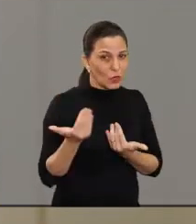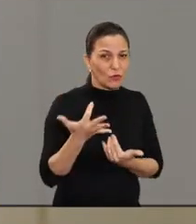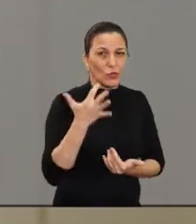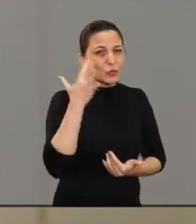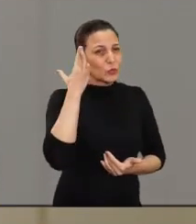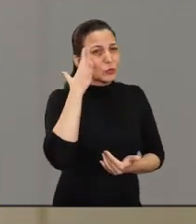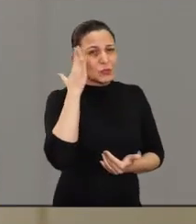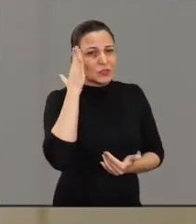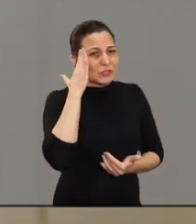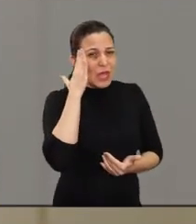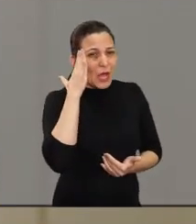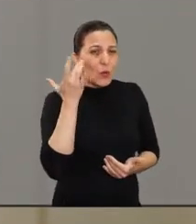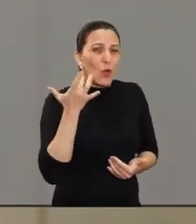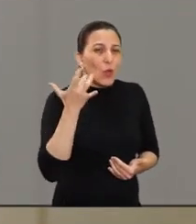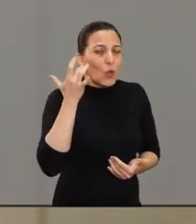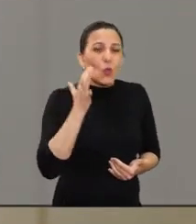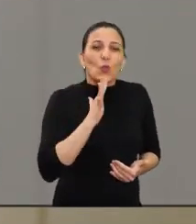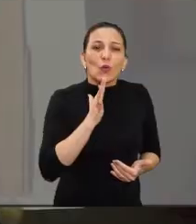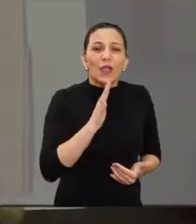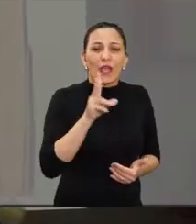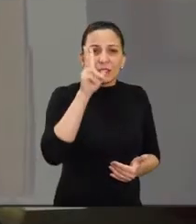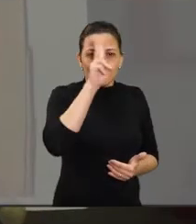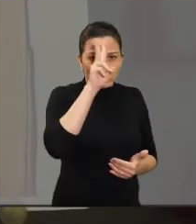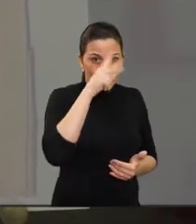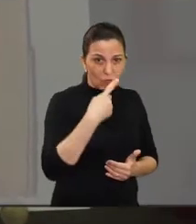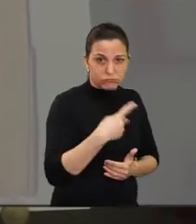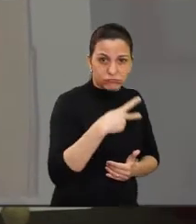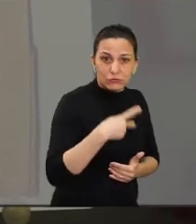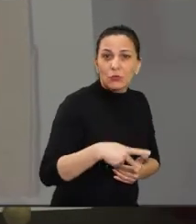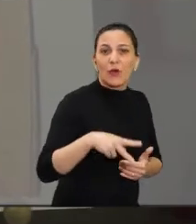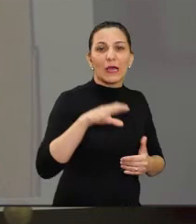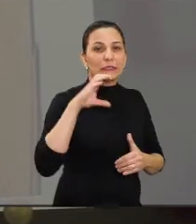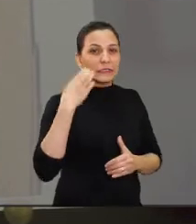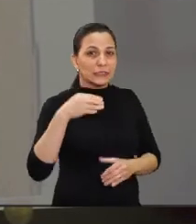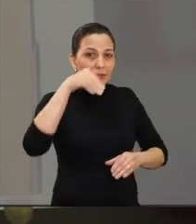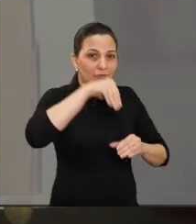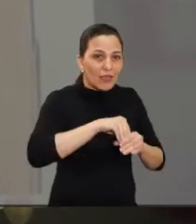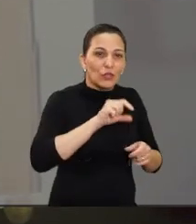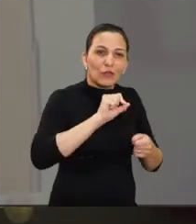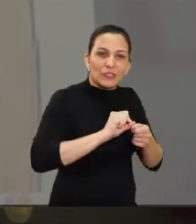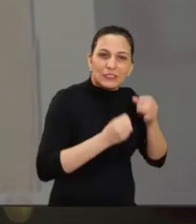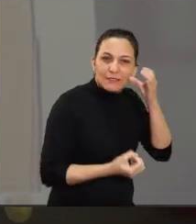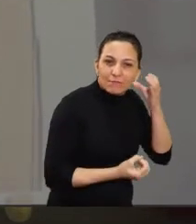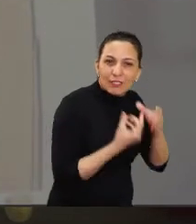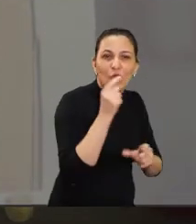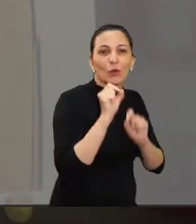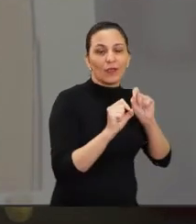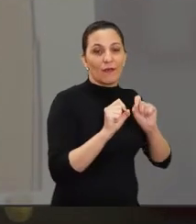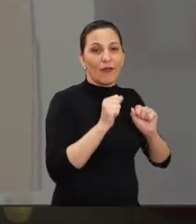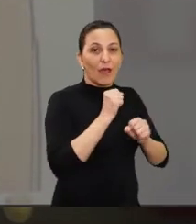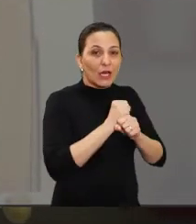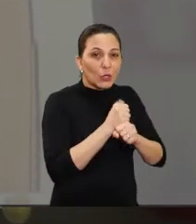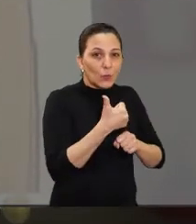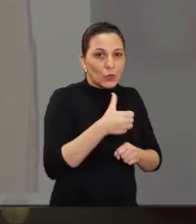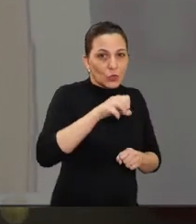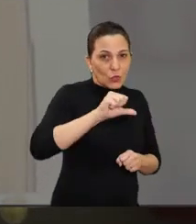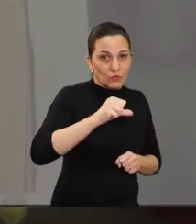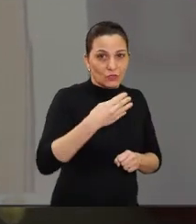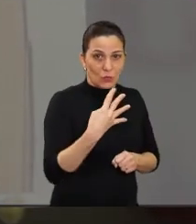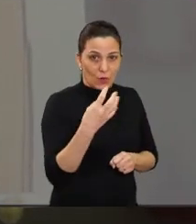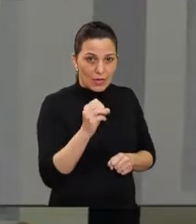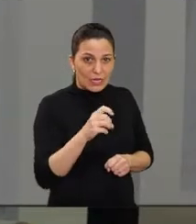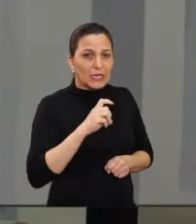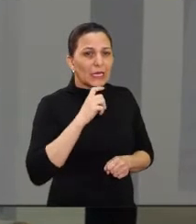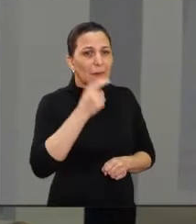conhecem quem foi o Frederico de Marco, o que ele fez para a ciência, o que ele fez nas invenções dele. Naquela época de